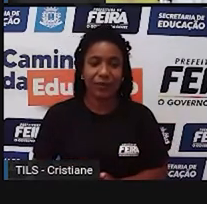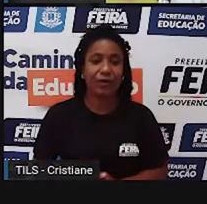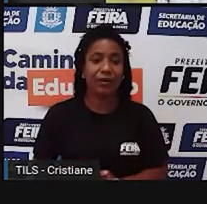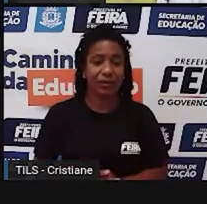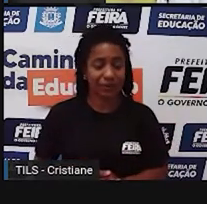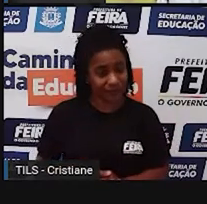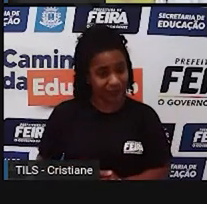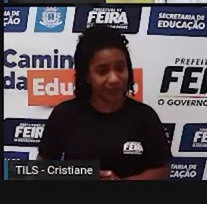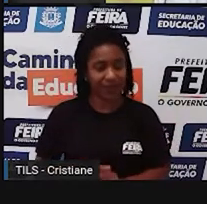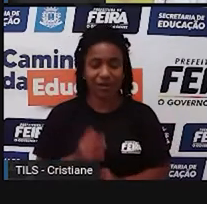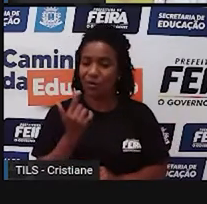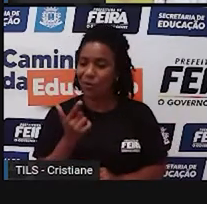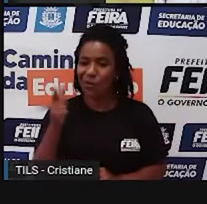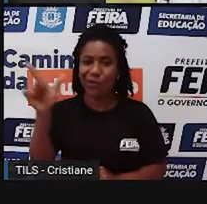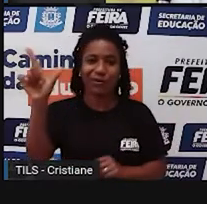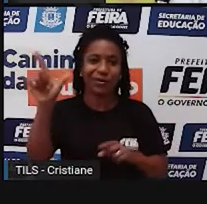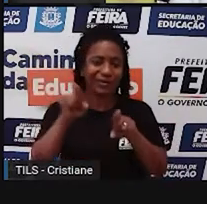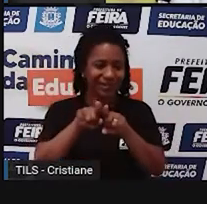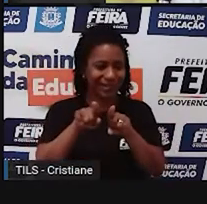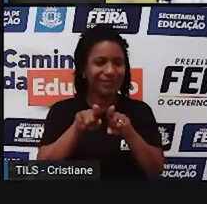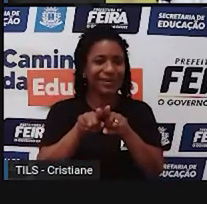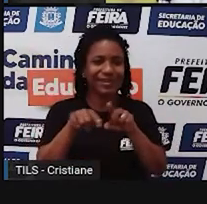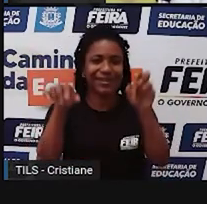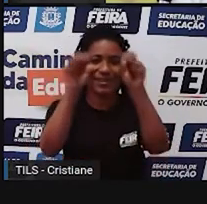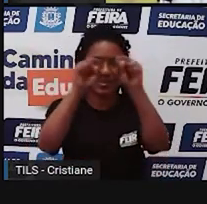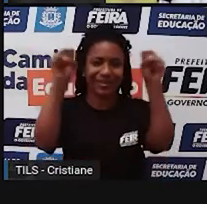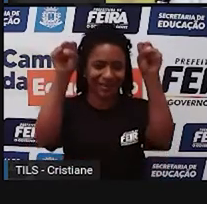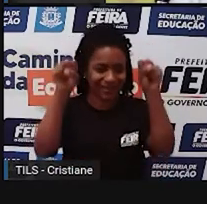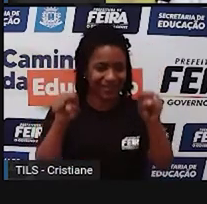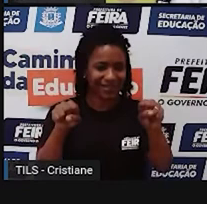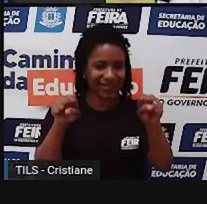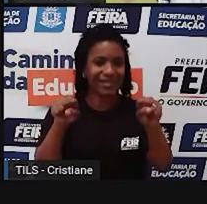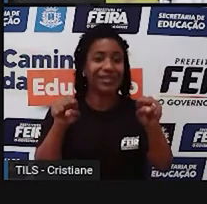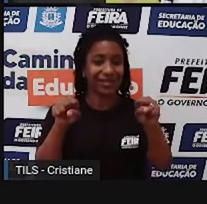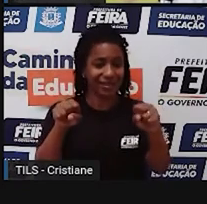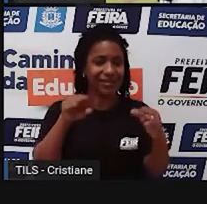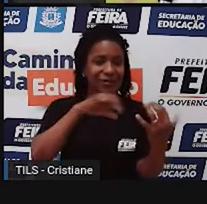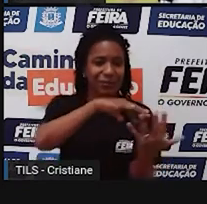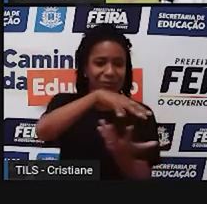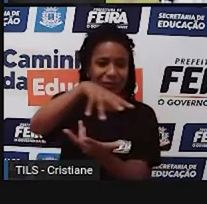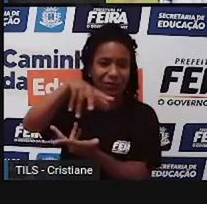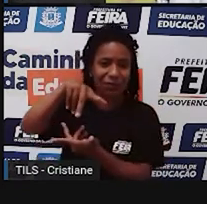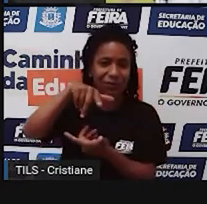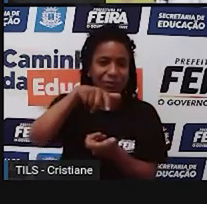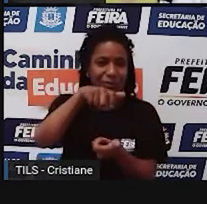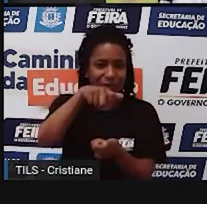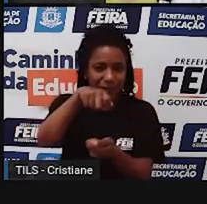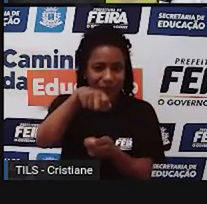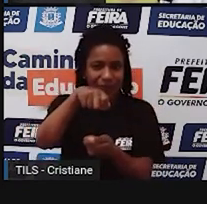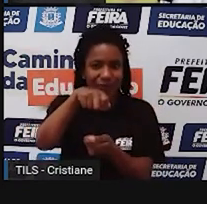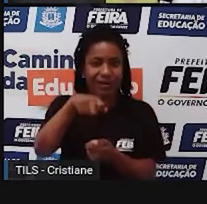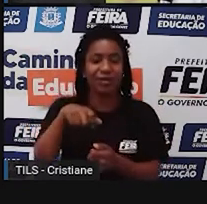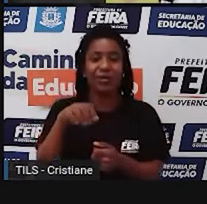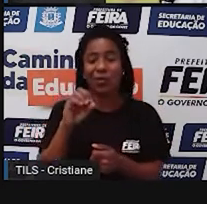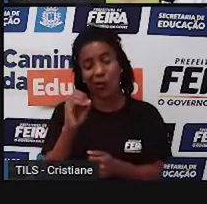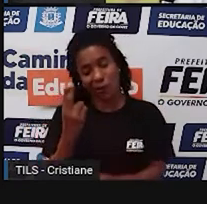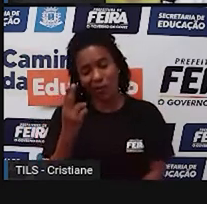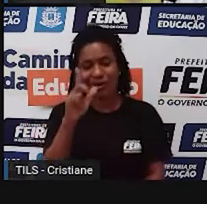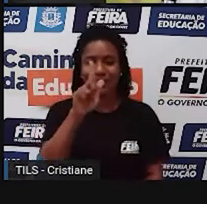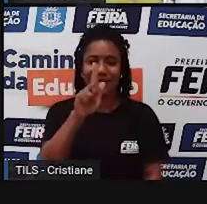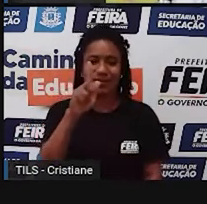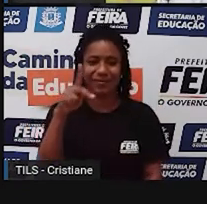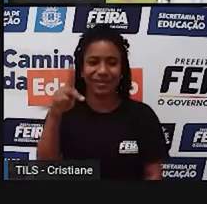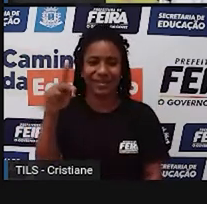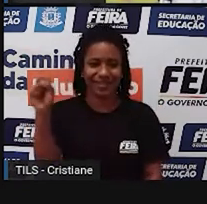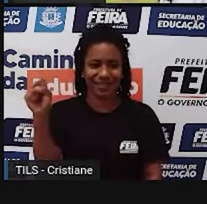anteriormente, que é o sistema de posicionamento global, que é Global Position System, né, em inglês, ou o GPS. Por isso